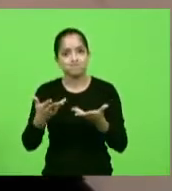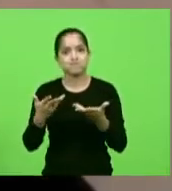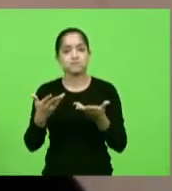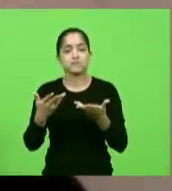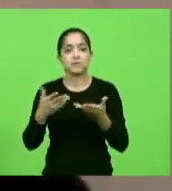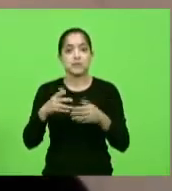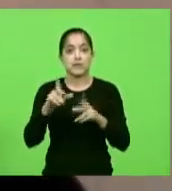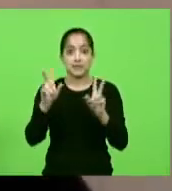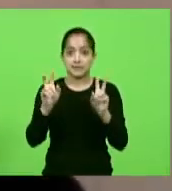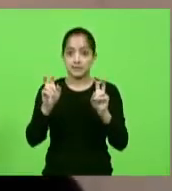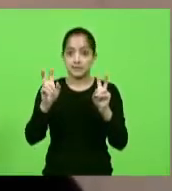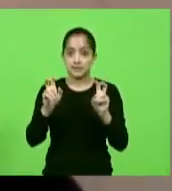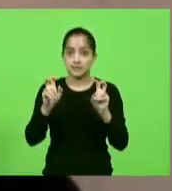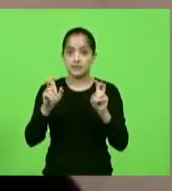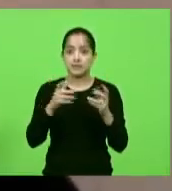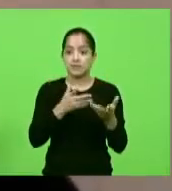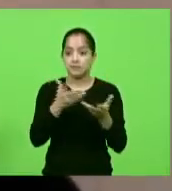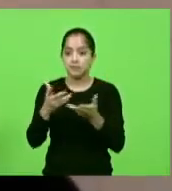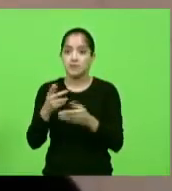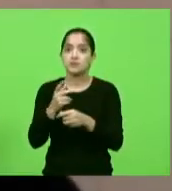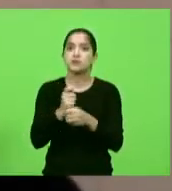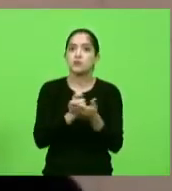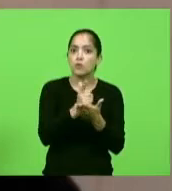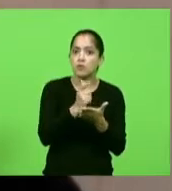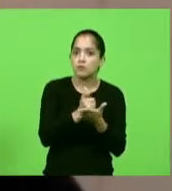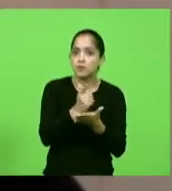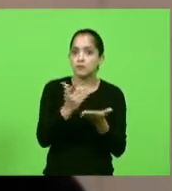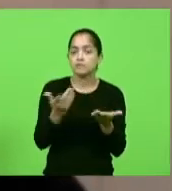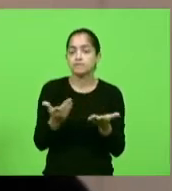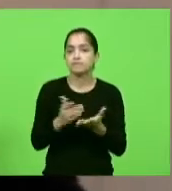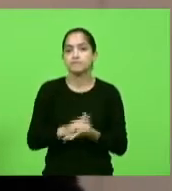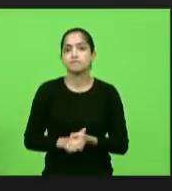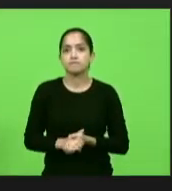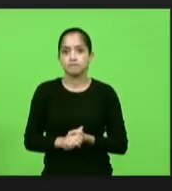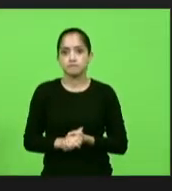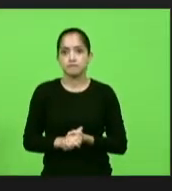também nessa questão da busca de vacinas. Obrigado, senhor presidente.